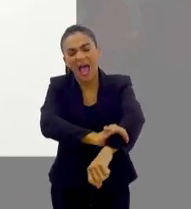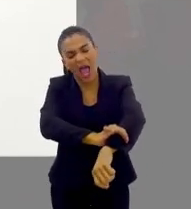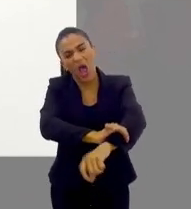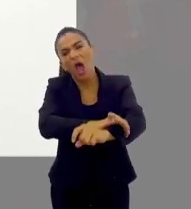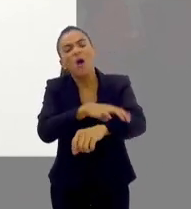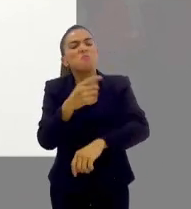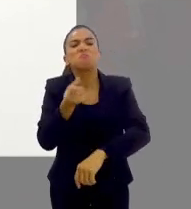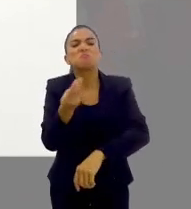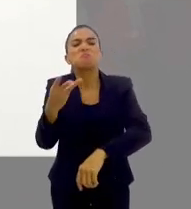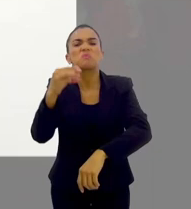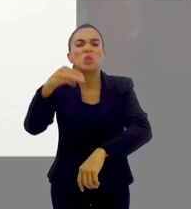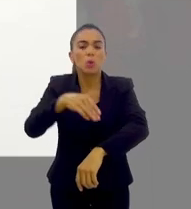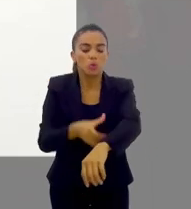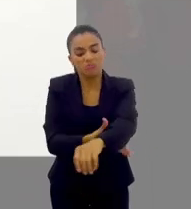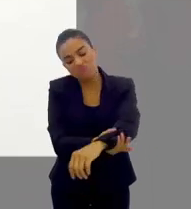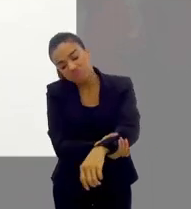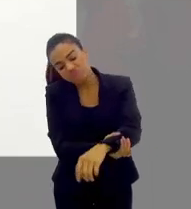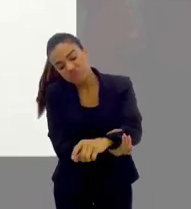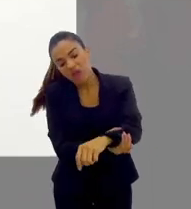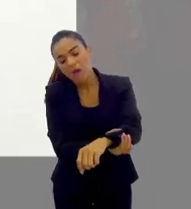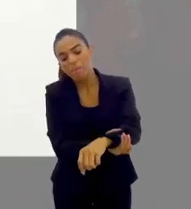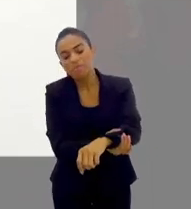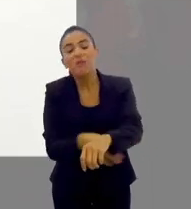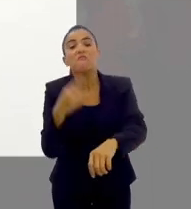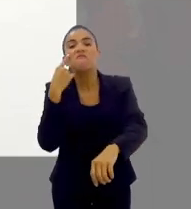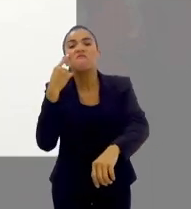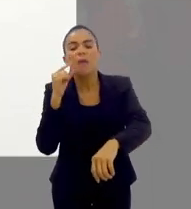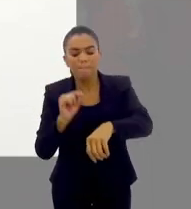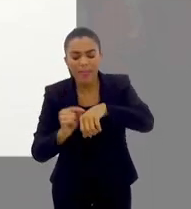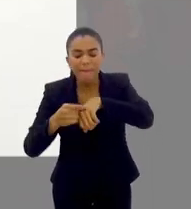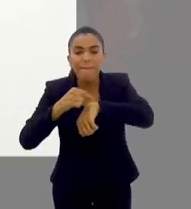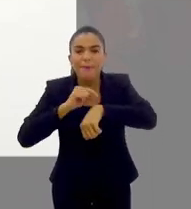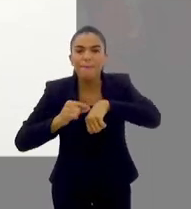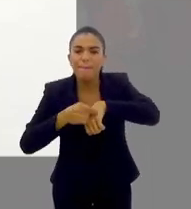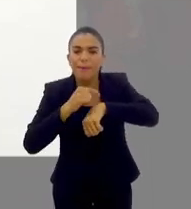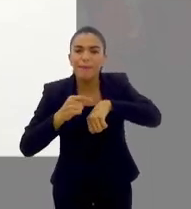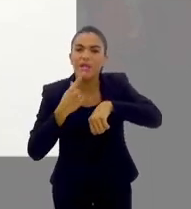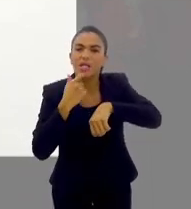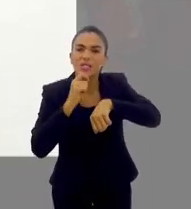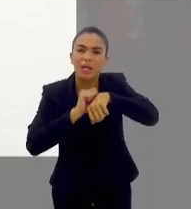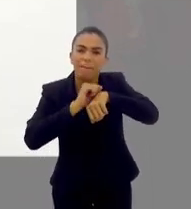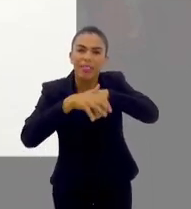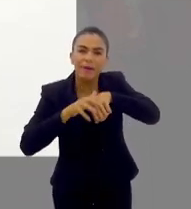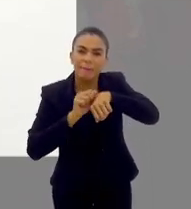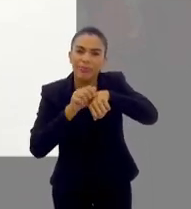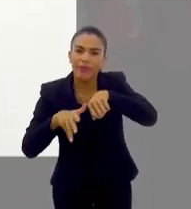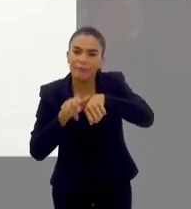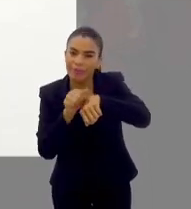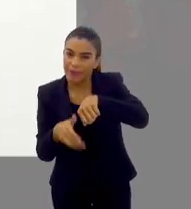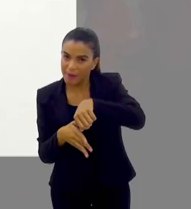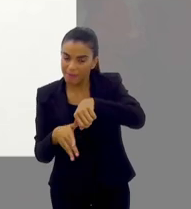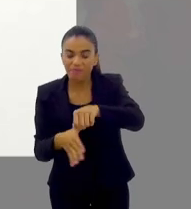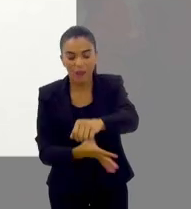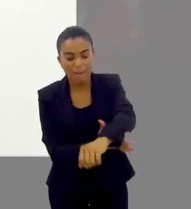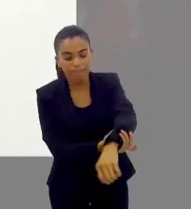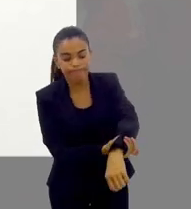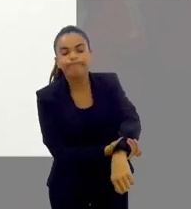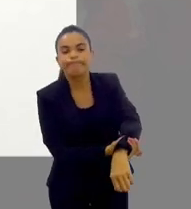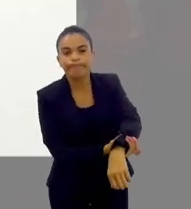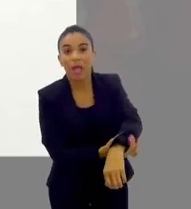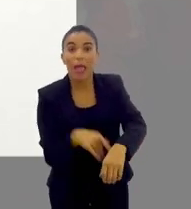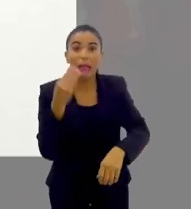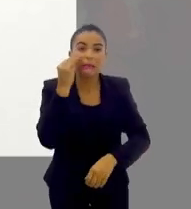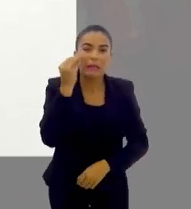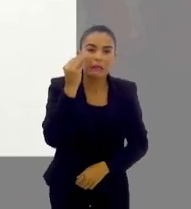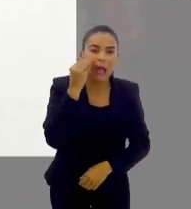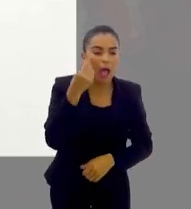alguns minutos e vê a quantidade de pontinhos hemorrágicos que ela vai ter lá no antebraço, né. Então, uma forma da gente